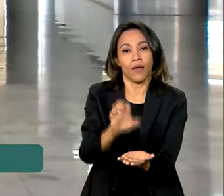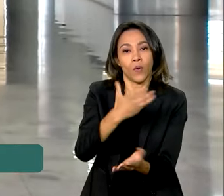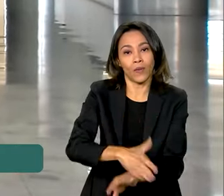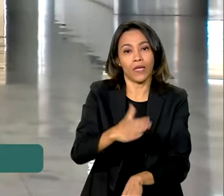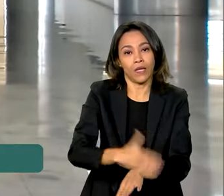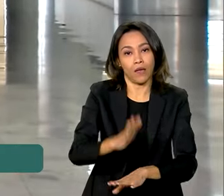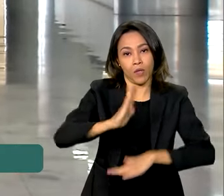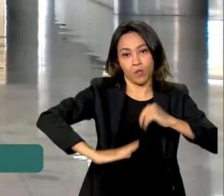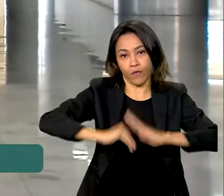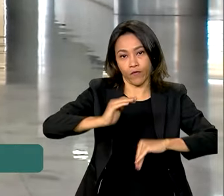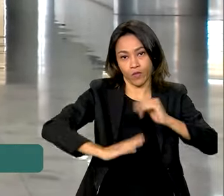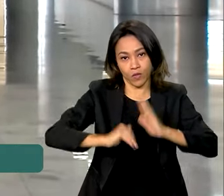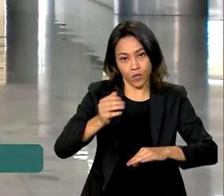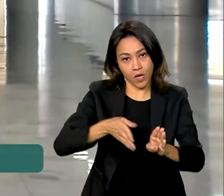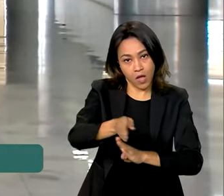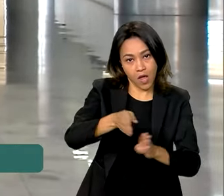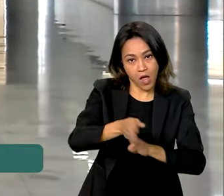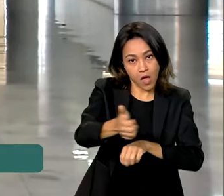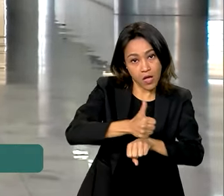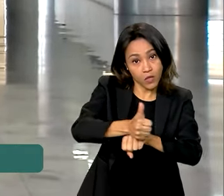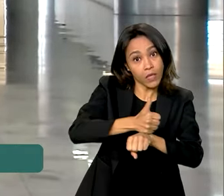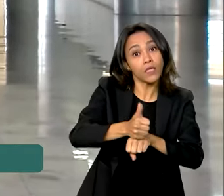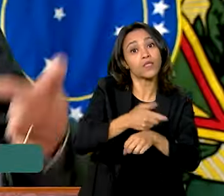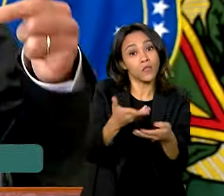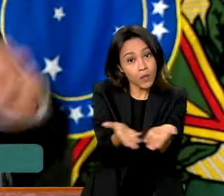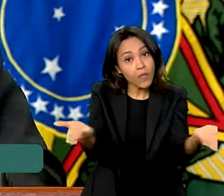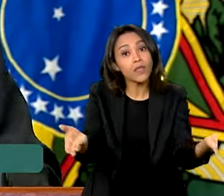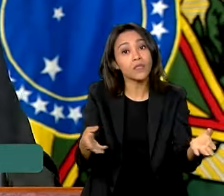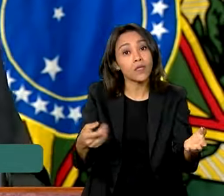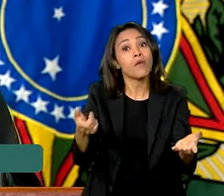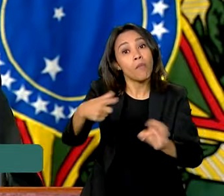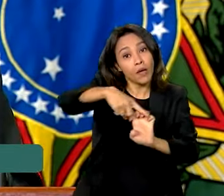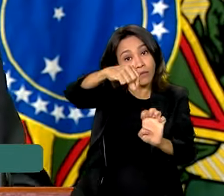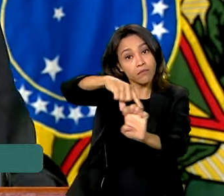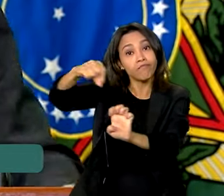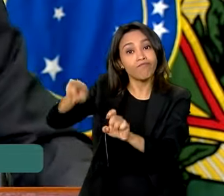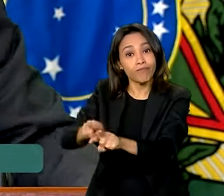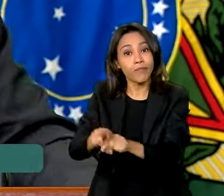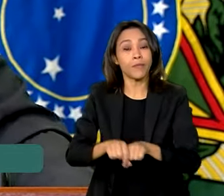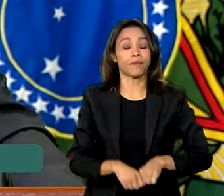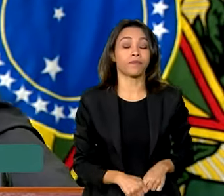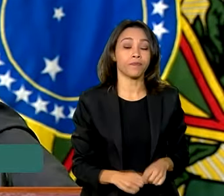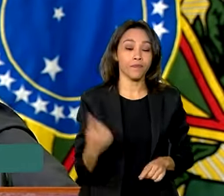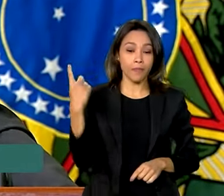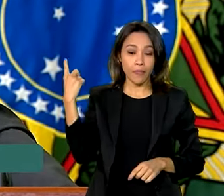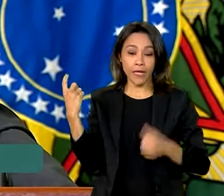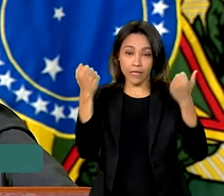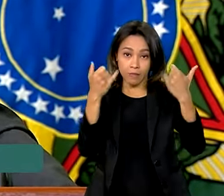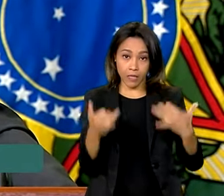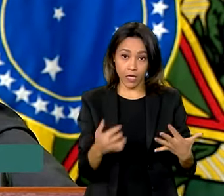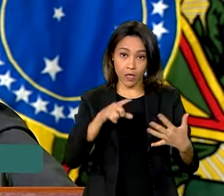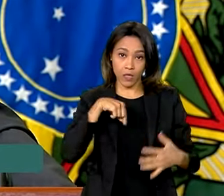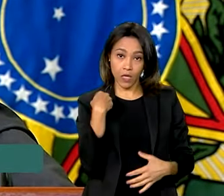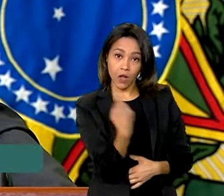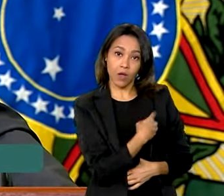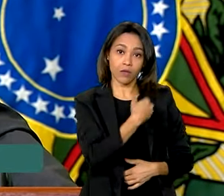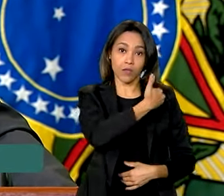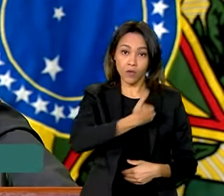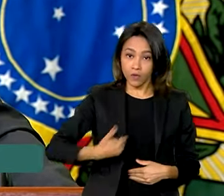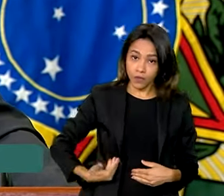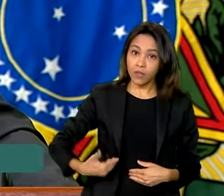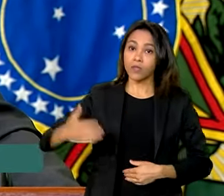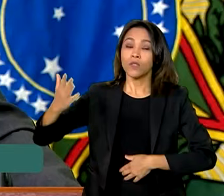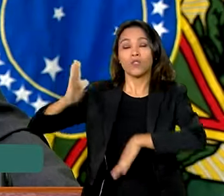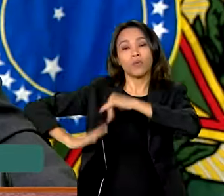formalizar os microempreendedores individuais. E no nosso governo, os catadores de papel e de material